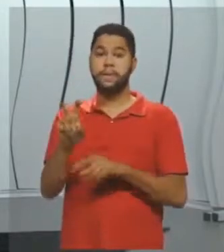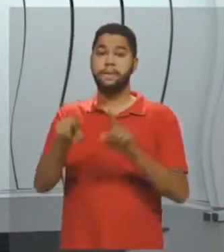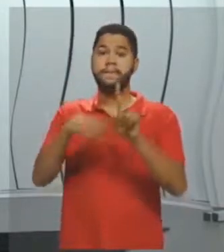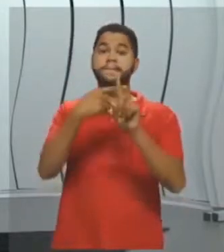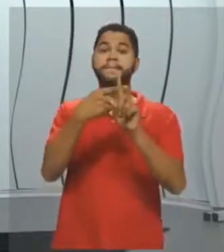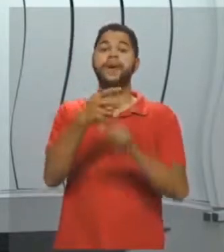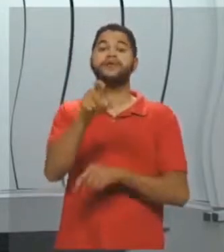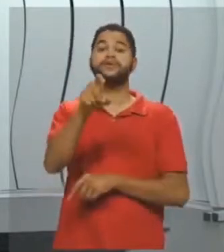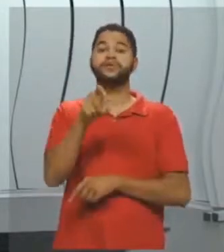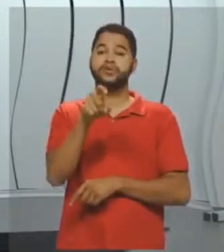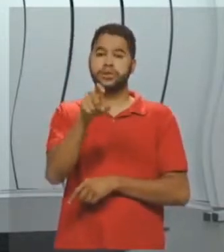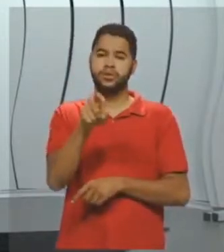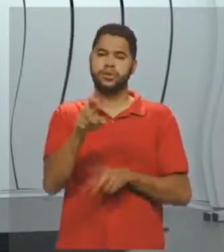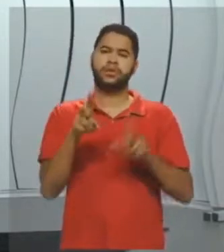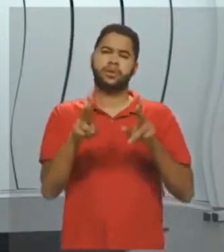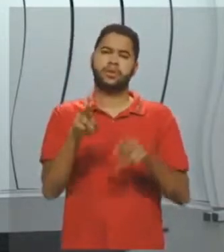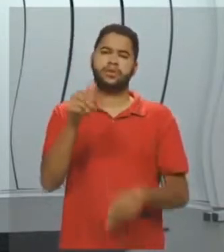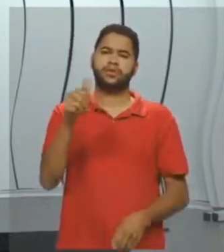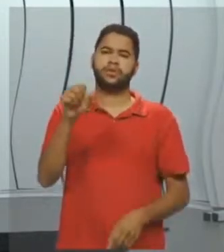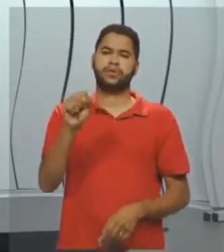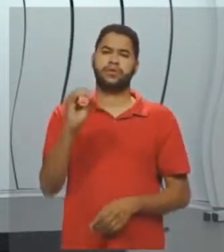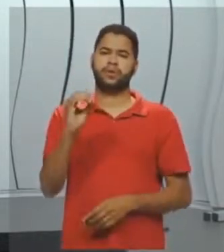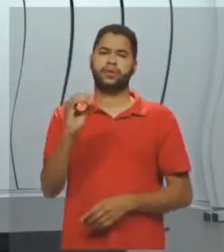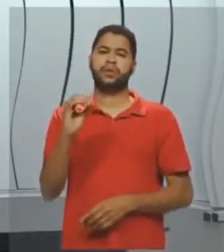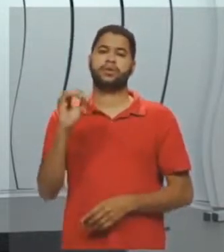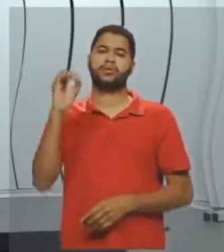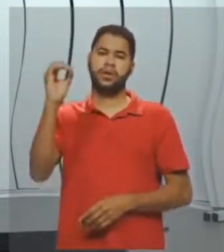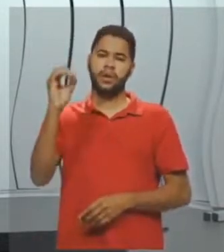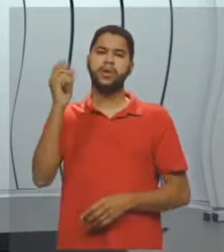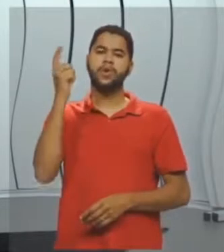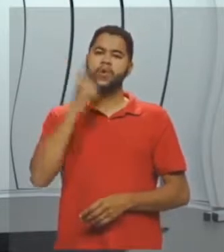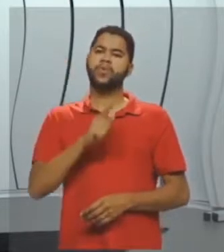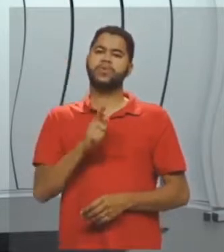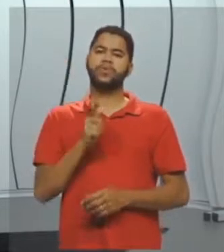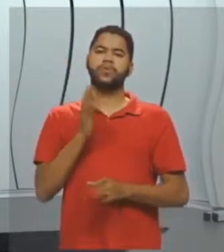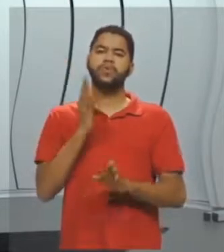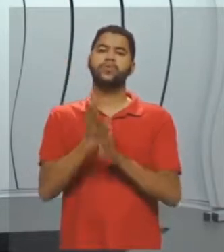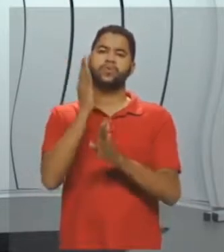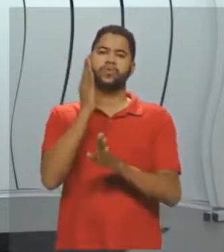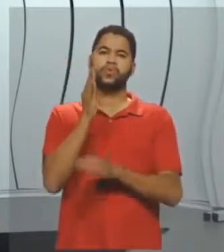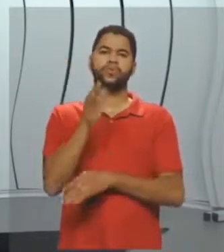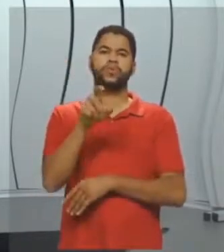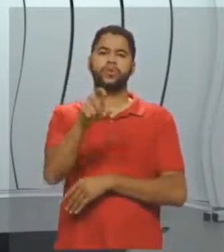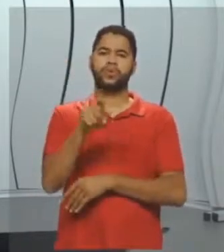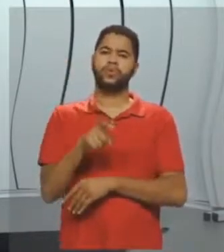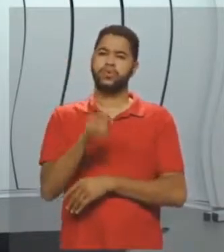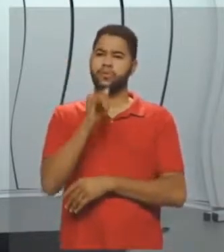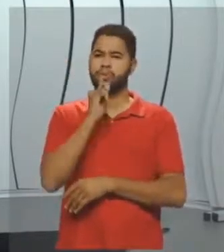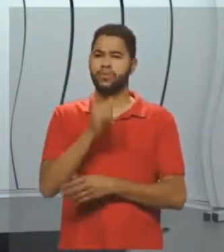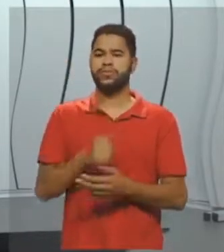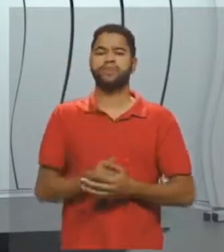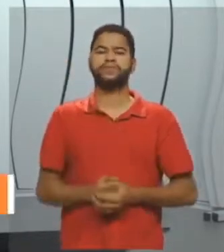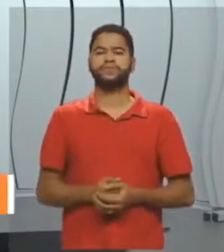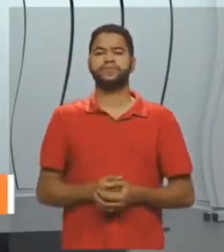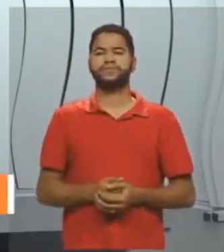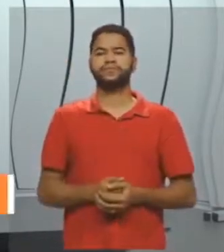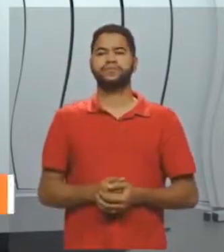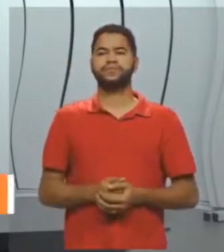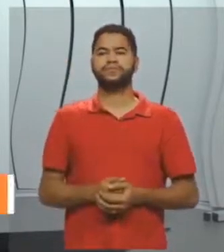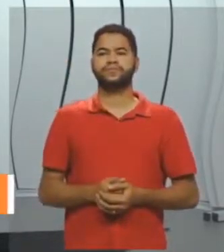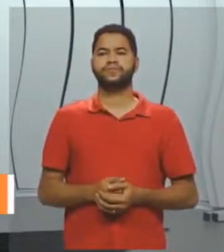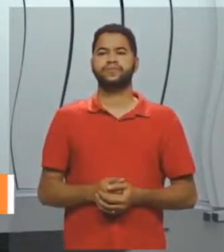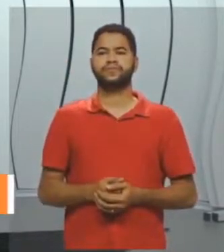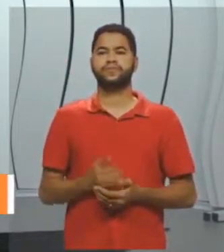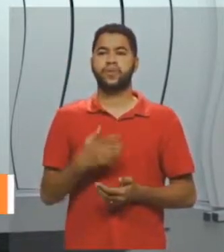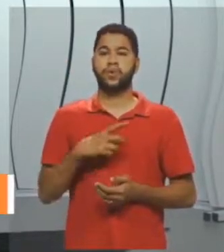é igual a 180 graus. Aí, eu consigo descobrir o valor de X. Por exemplo, né? Aqui, eu